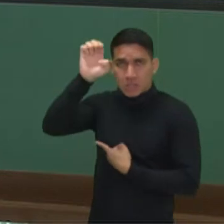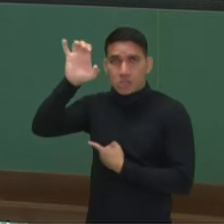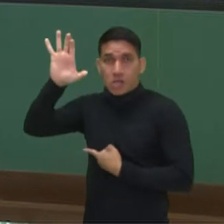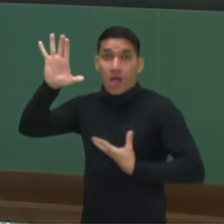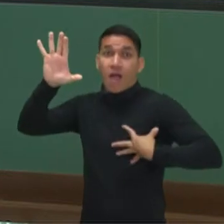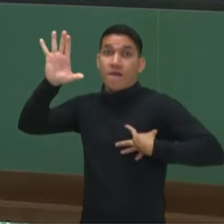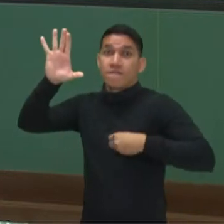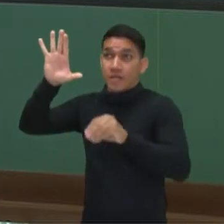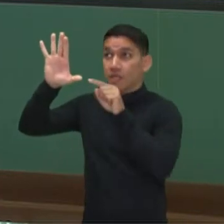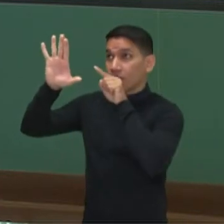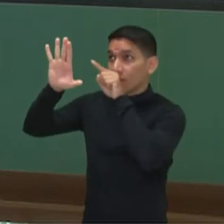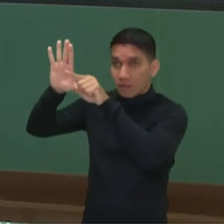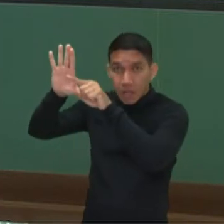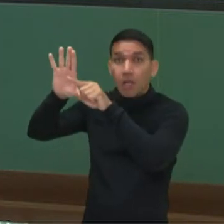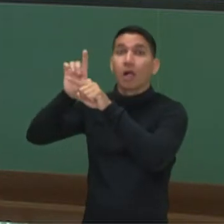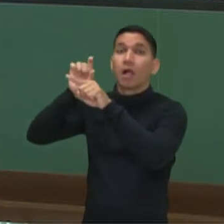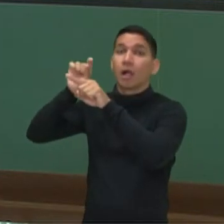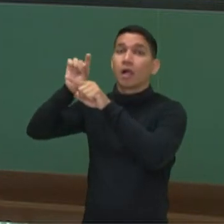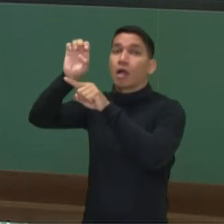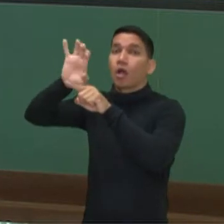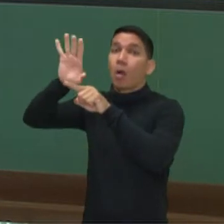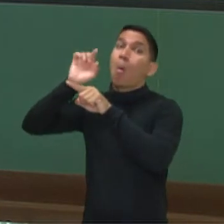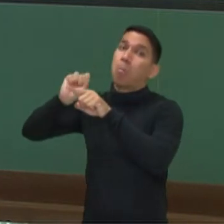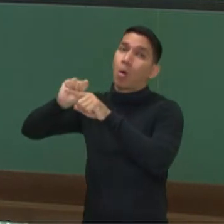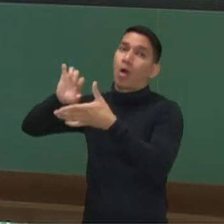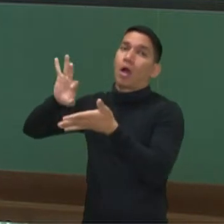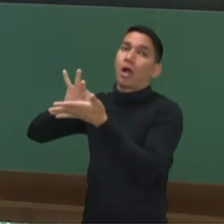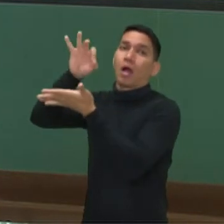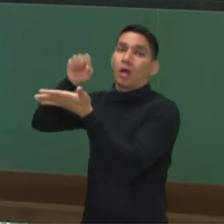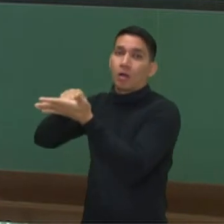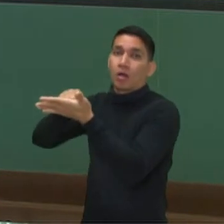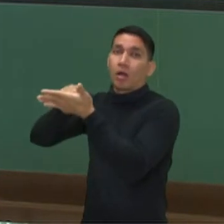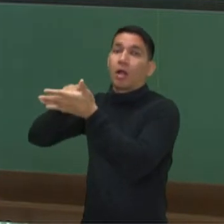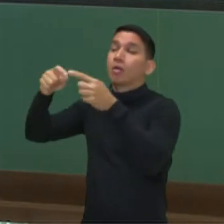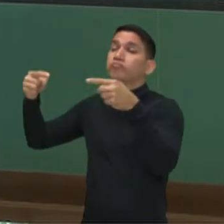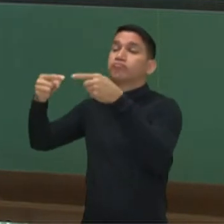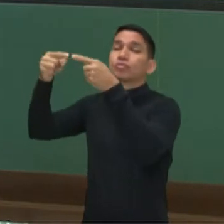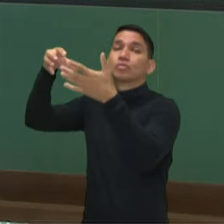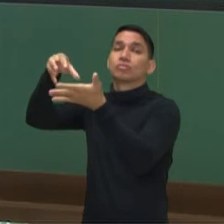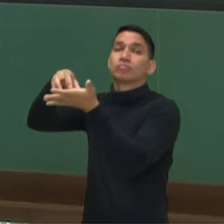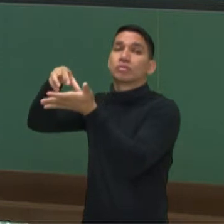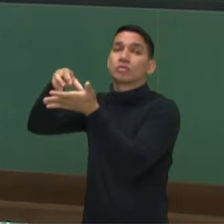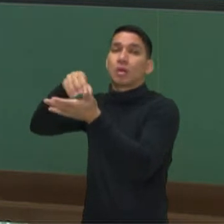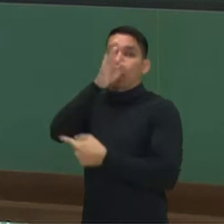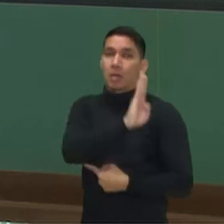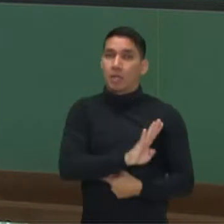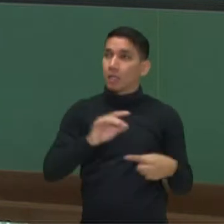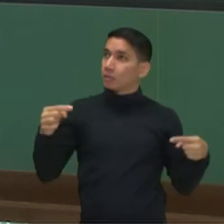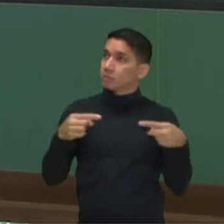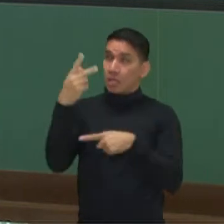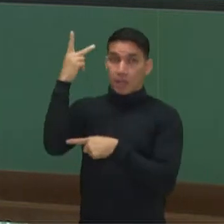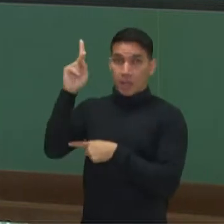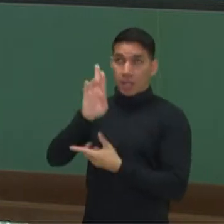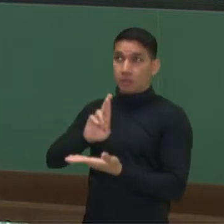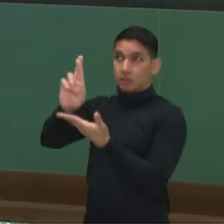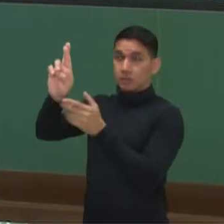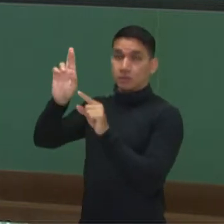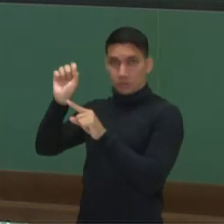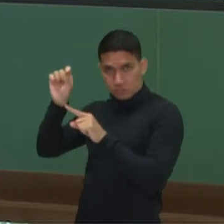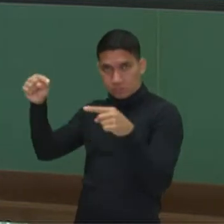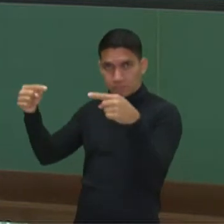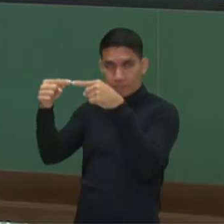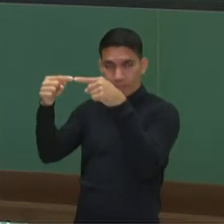teve um filho. Ele pode registrar esse filho na repartição brasileira competente, no consulado, na embaixada, ou esse